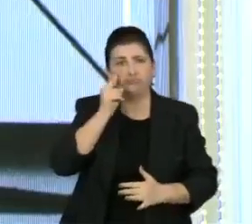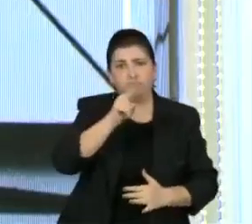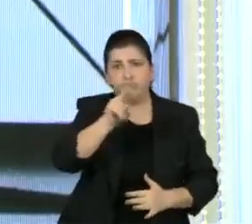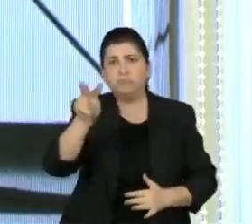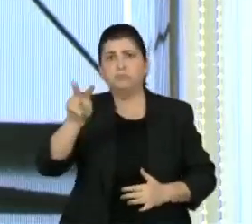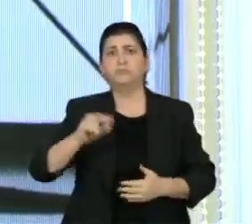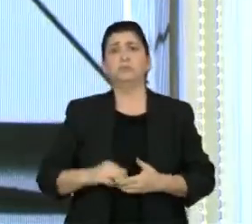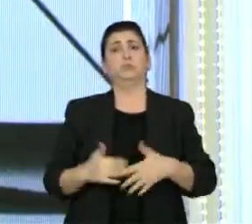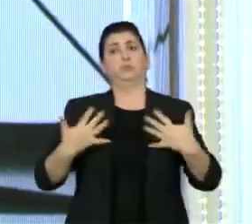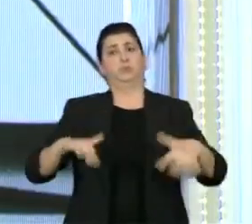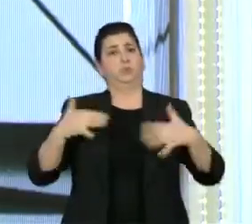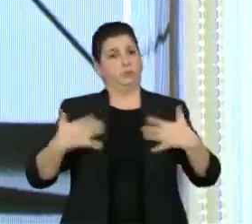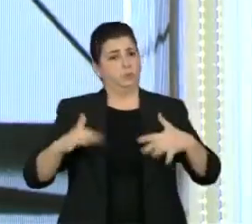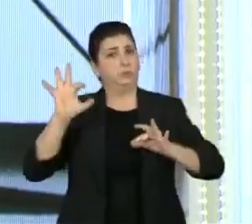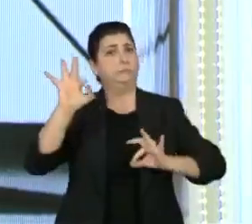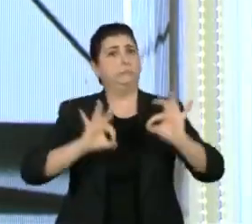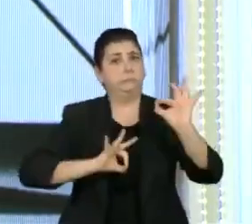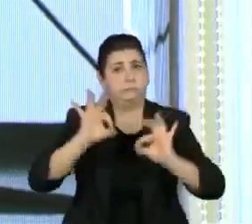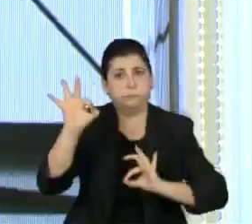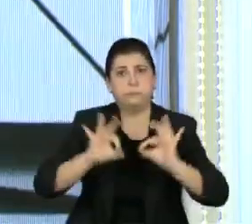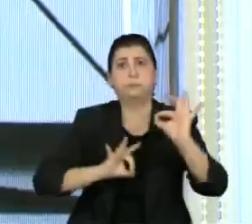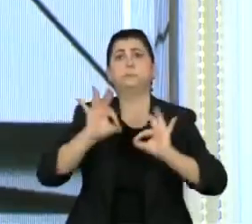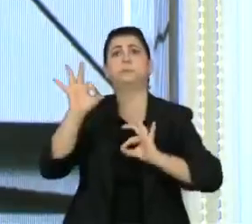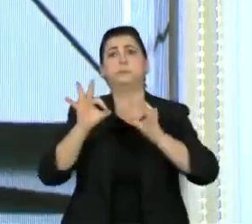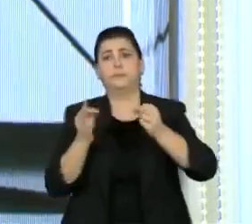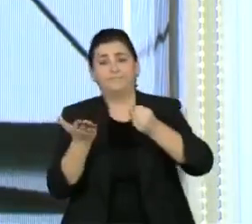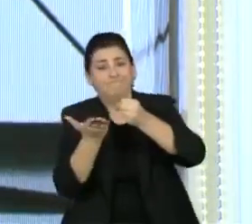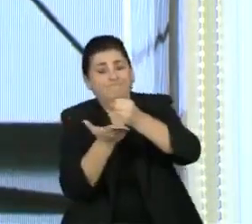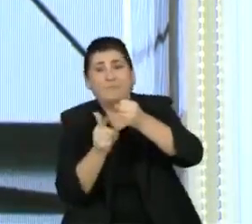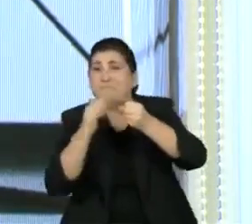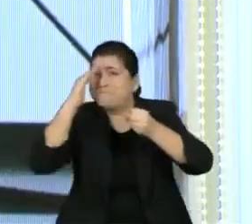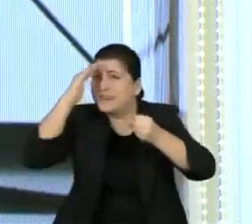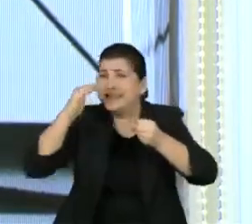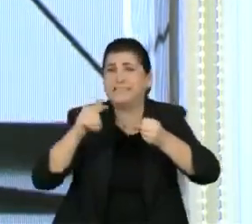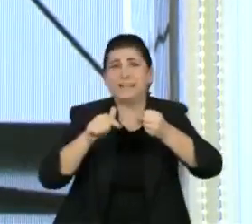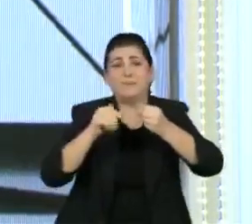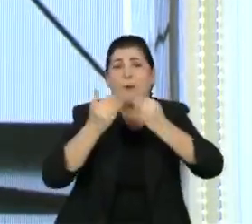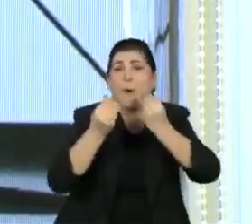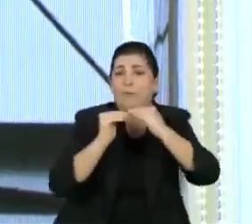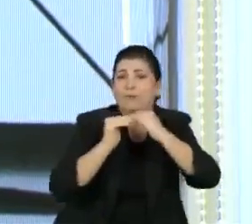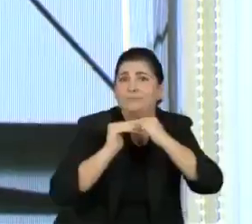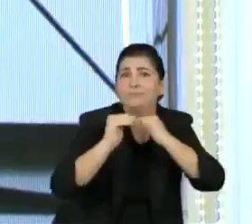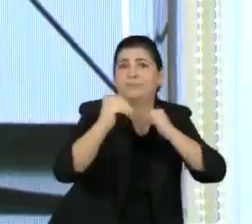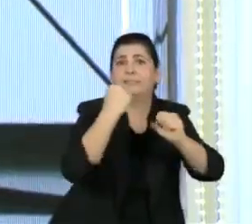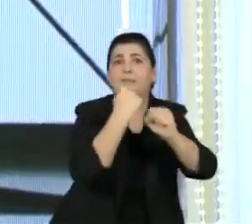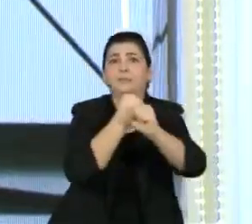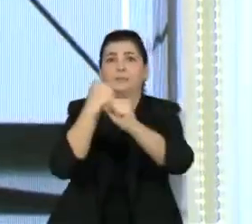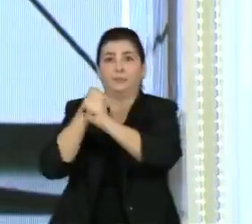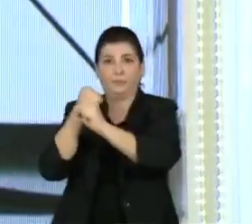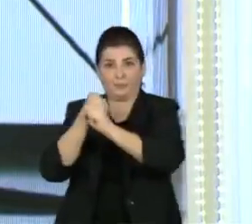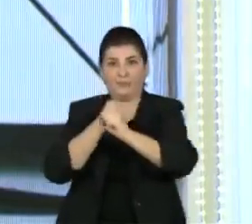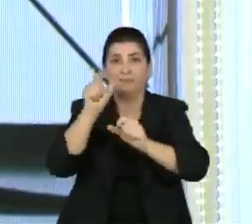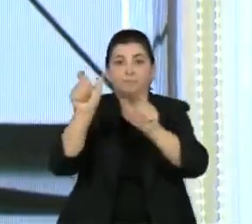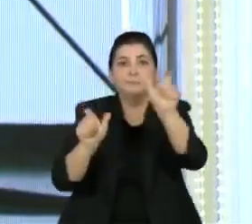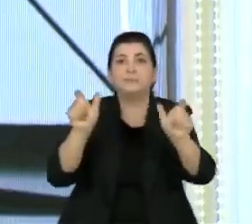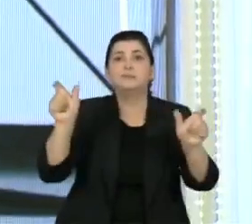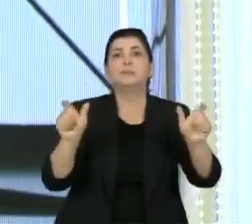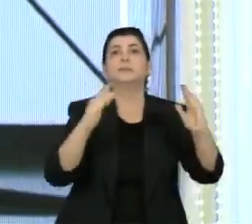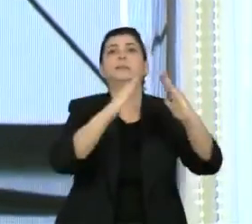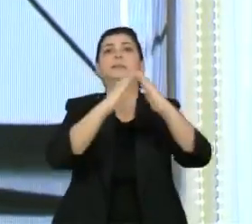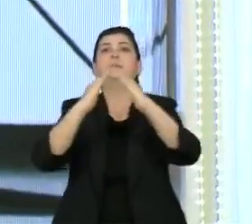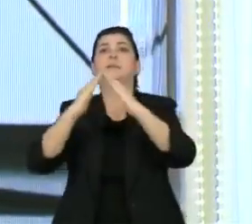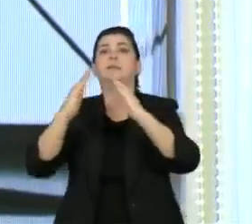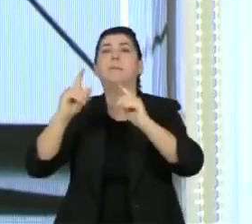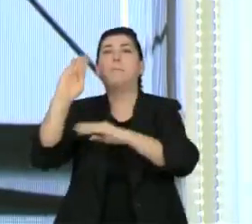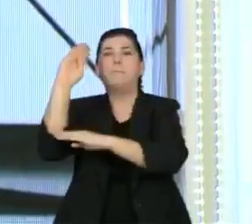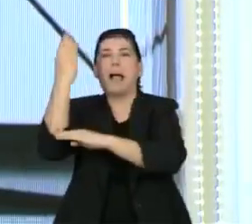fundiária. É impossível que a gente consiga retirar aquelas pessoas que vivem em quartos